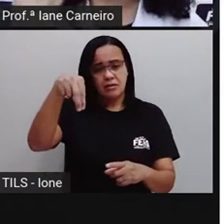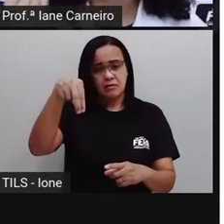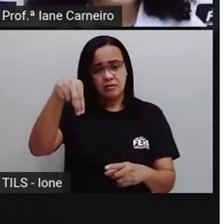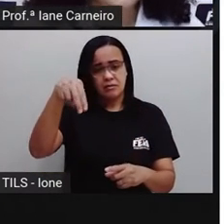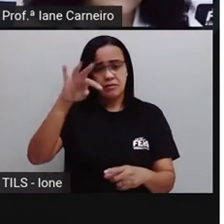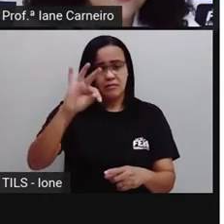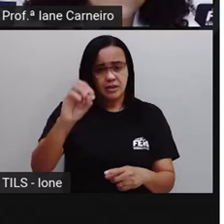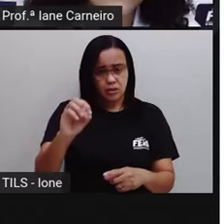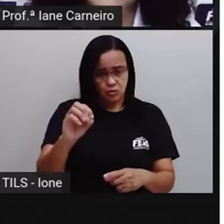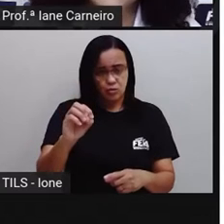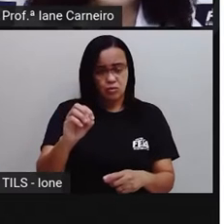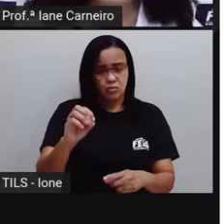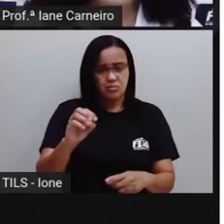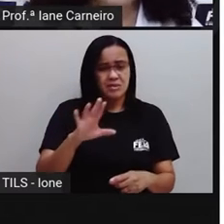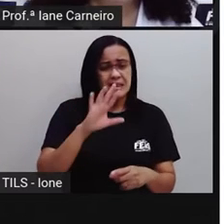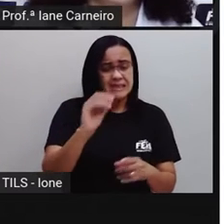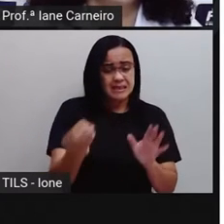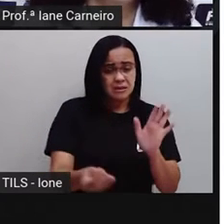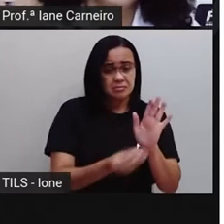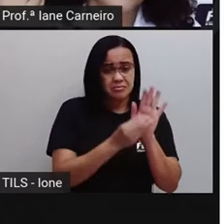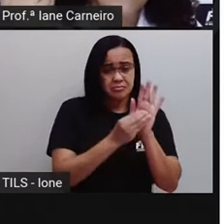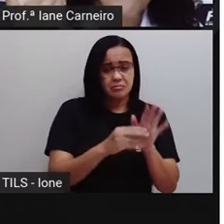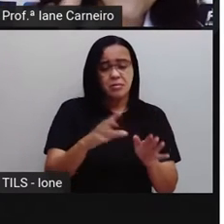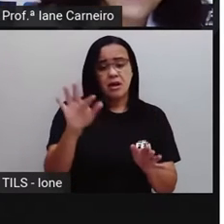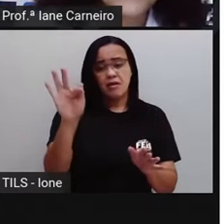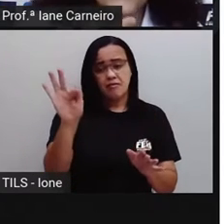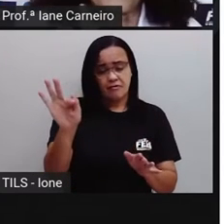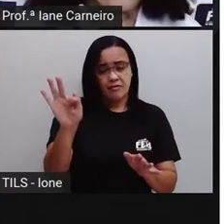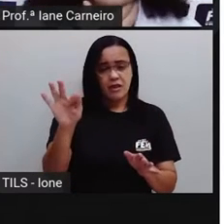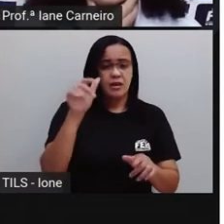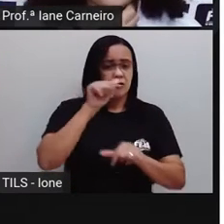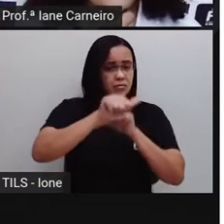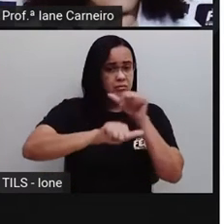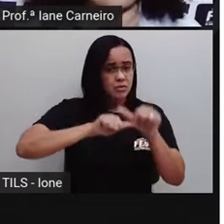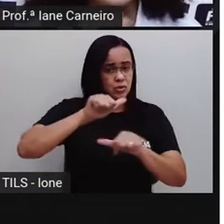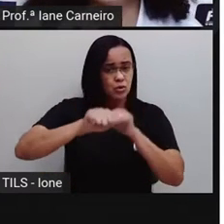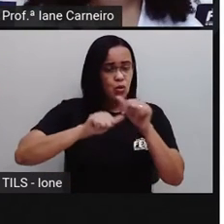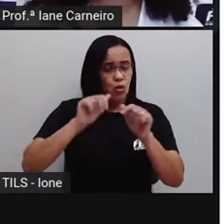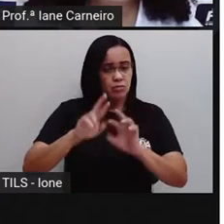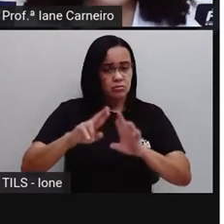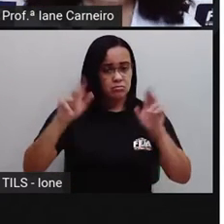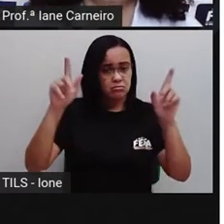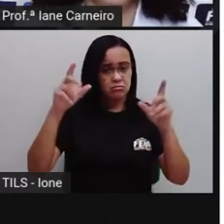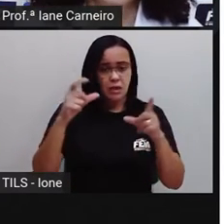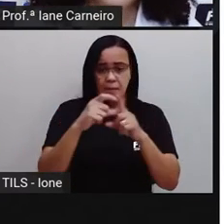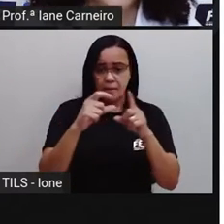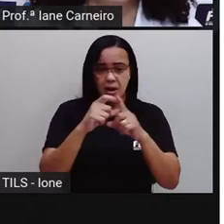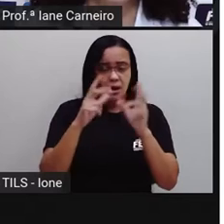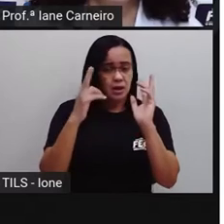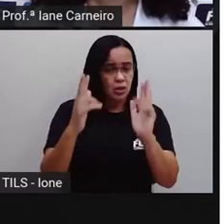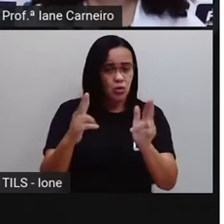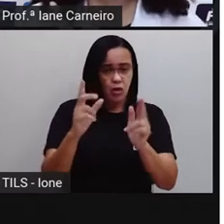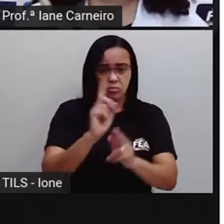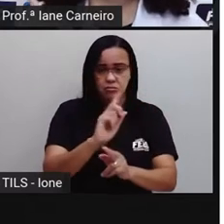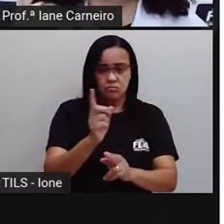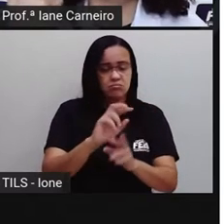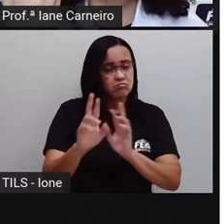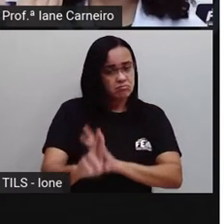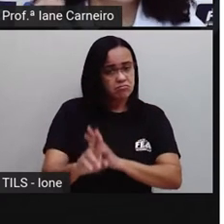Fento, né? Então não vai sair a mesma palavra, nem o mesmo som. Observem, ó,